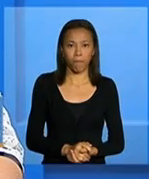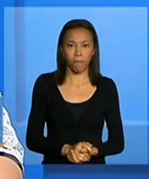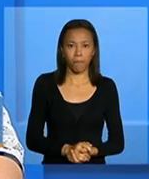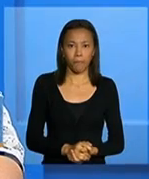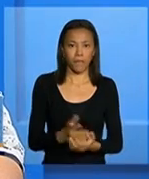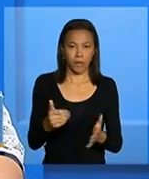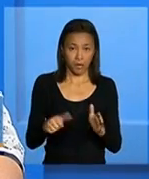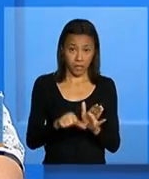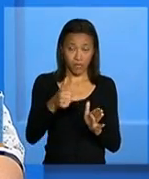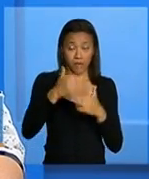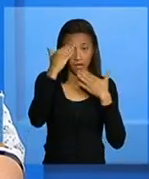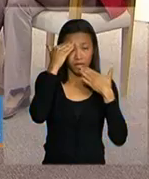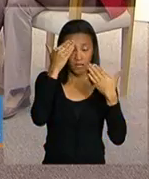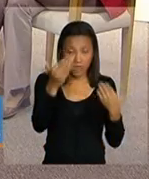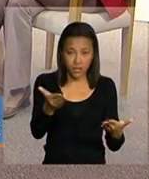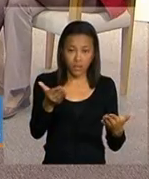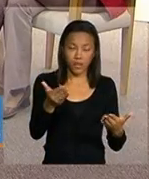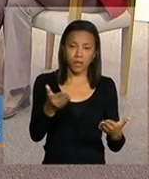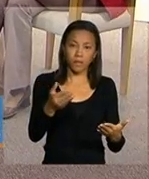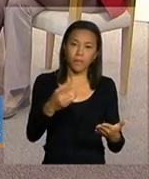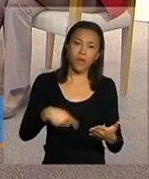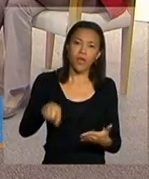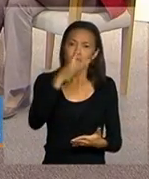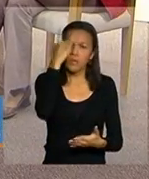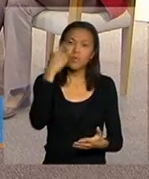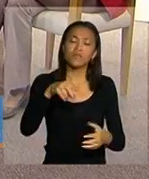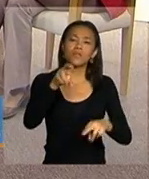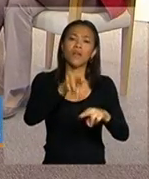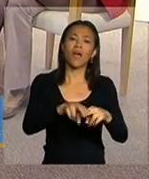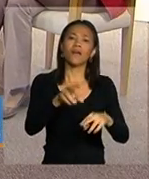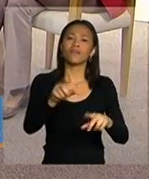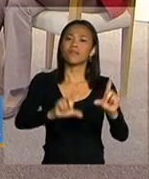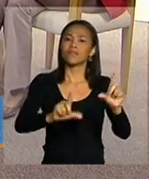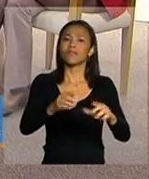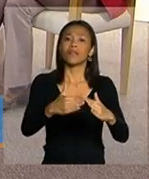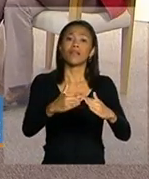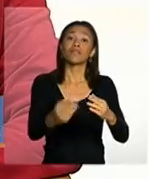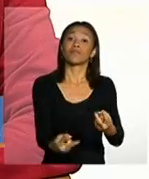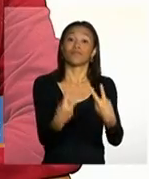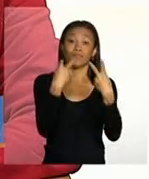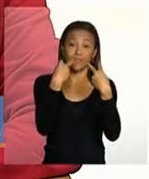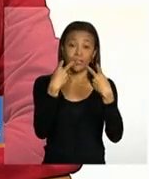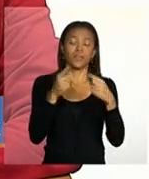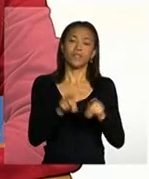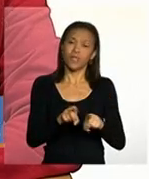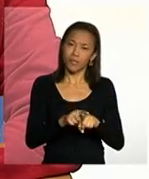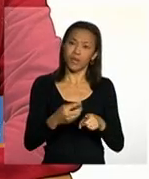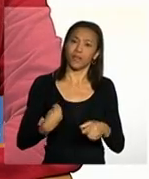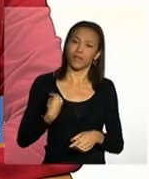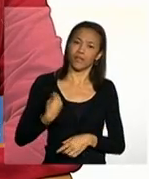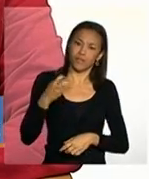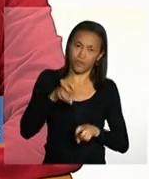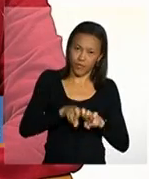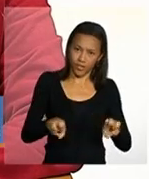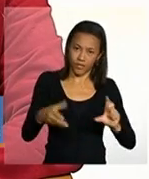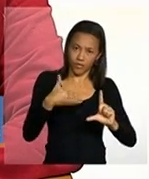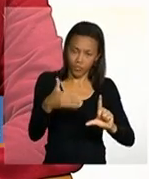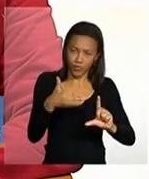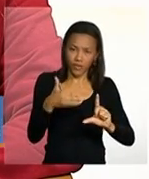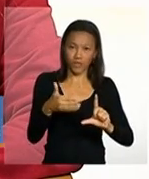primeiramente agradecer ao pessoal em casa que está nos assistindo e quem participou também aqui da teleconferência